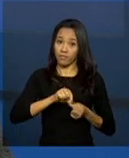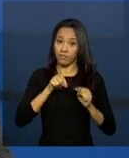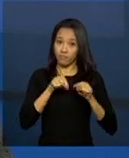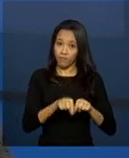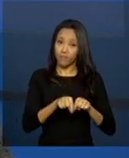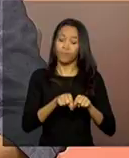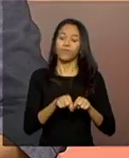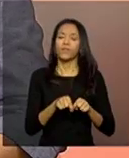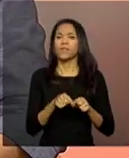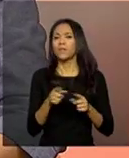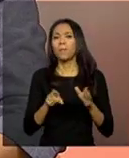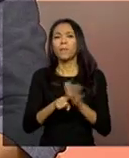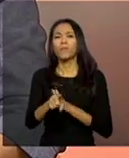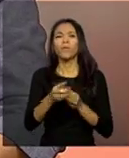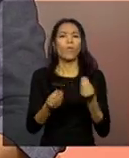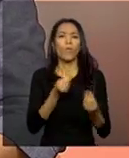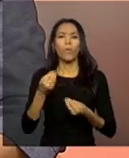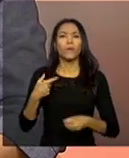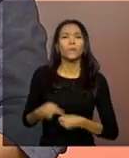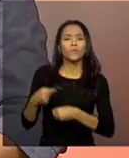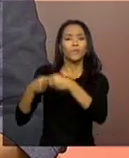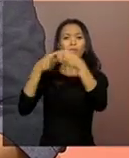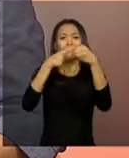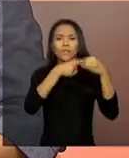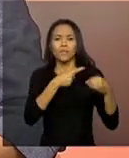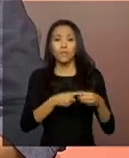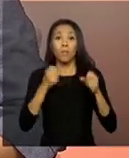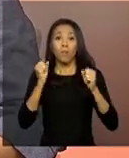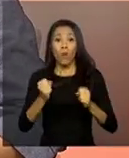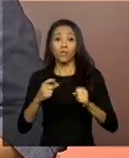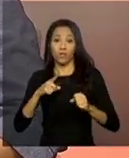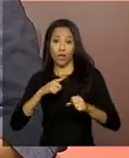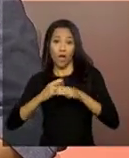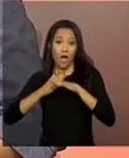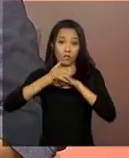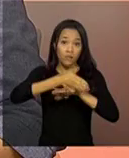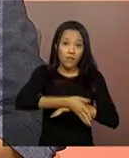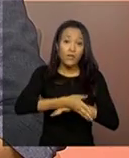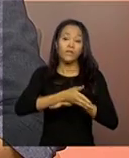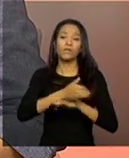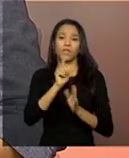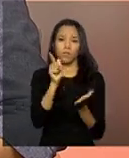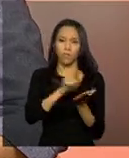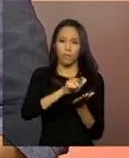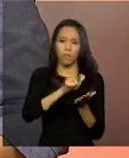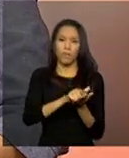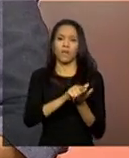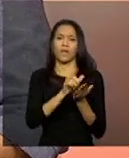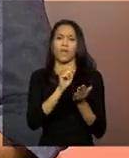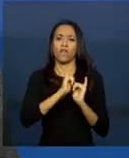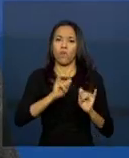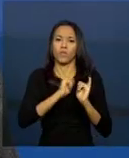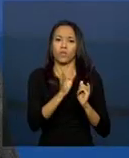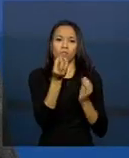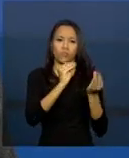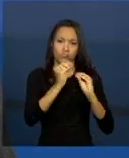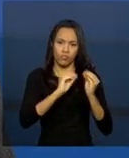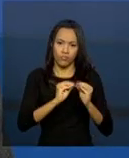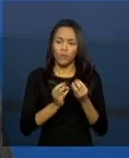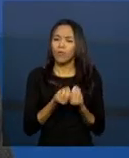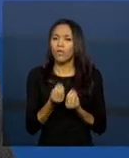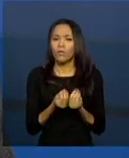E como é que os municípios podem obter esse prontuário no papel? Então, nós fizemos uma primeira